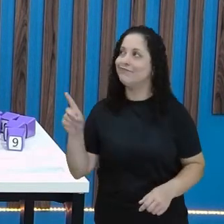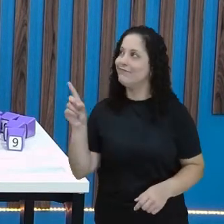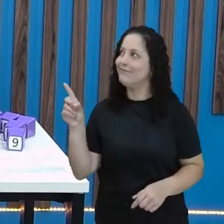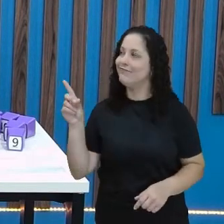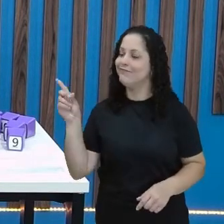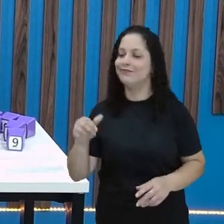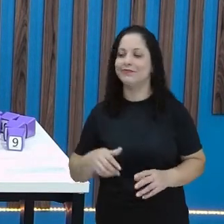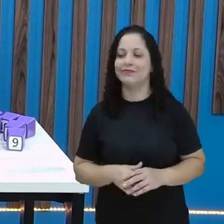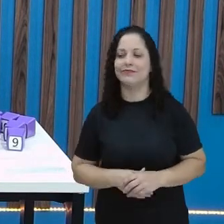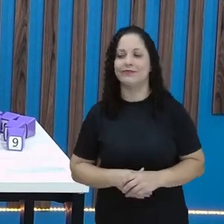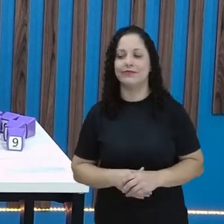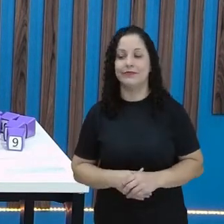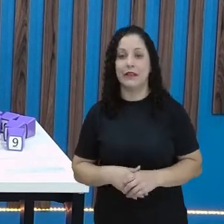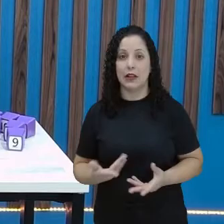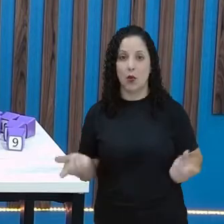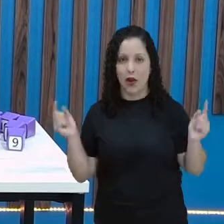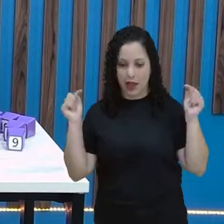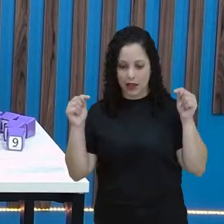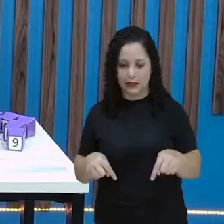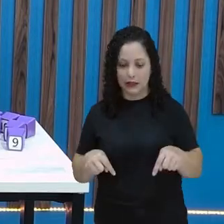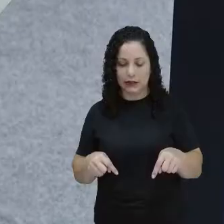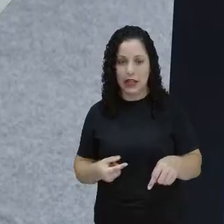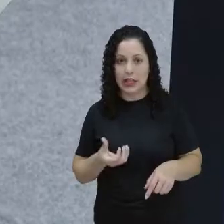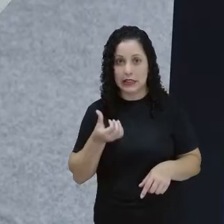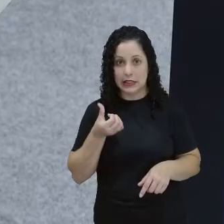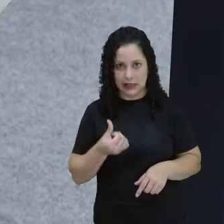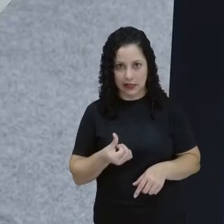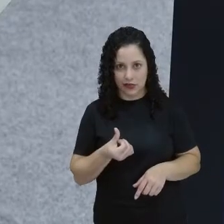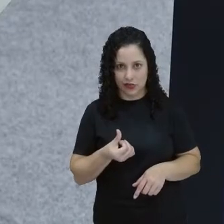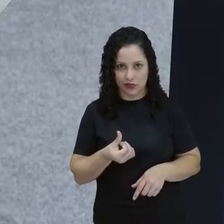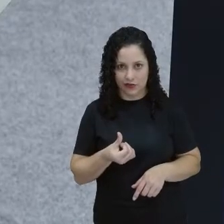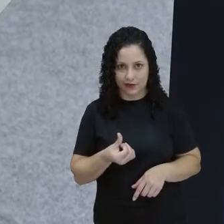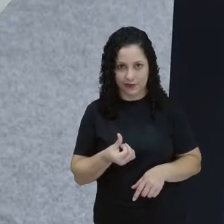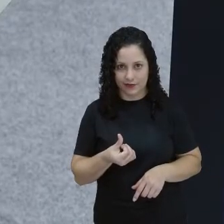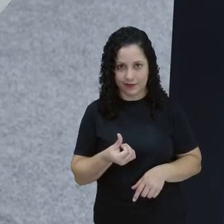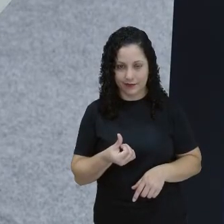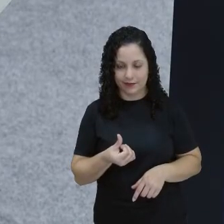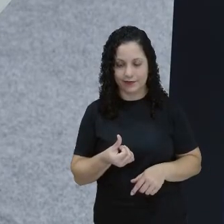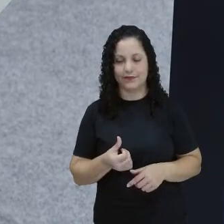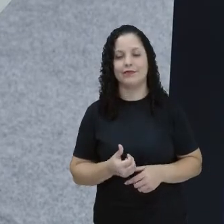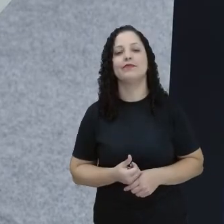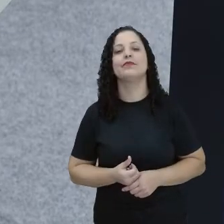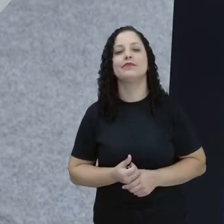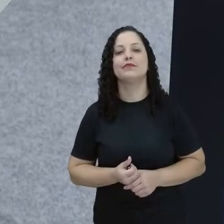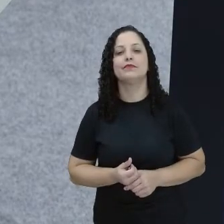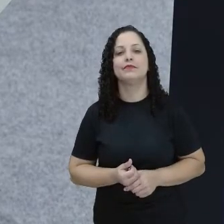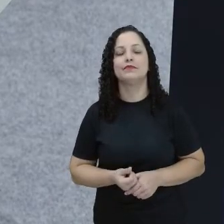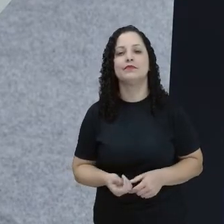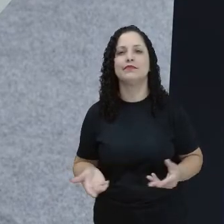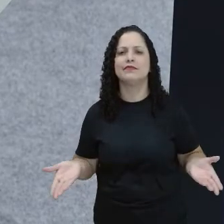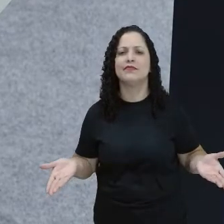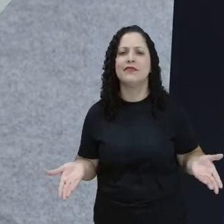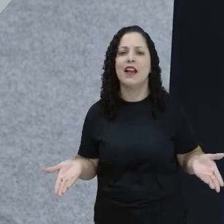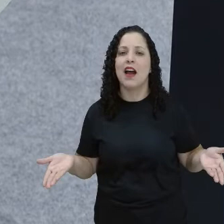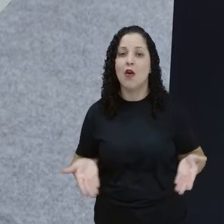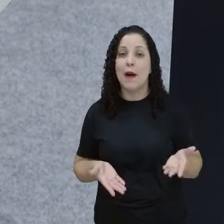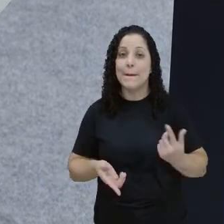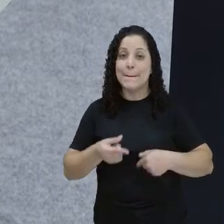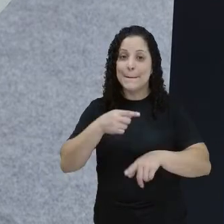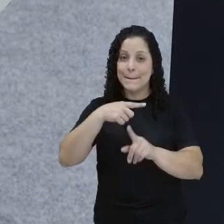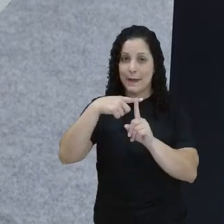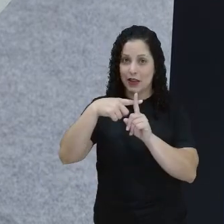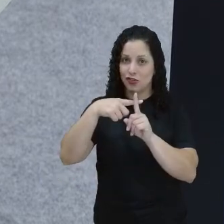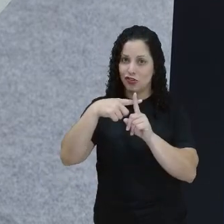soma do que tem aqui, certo? Seis. Seis. Isso mesmo, que era o total de Duda. Seis. E a gente vai adicionar mais